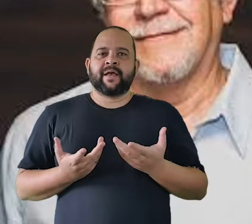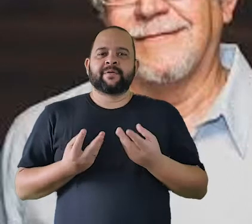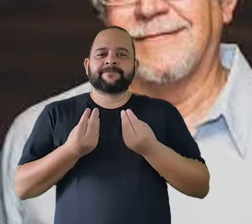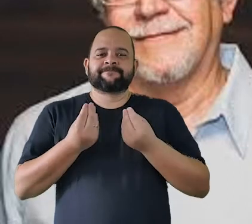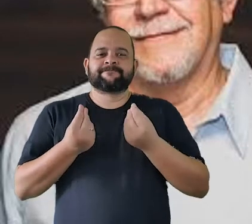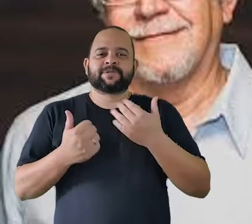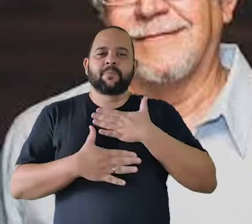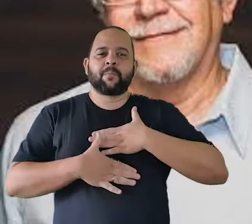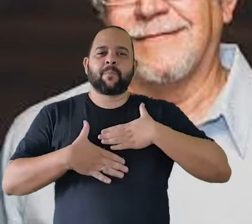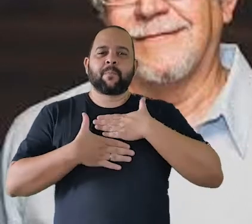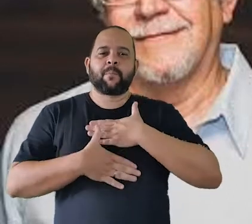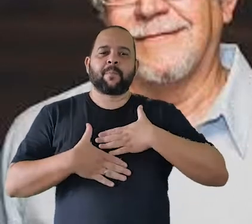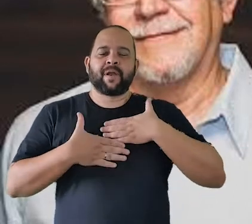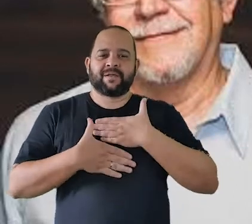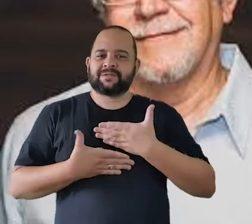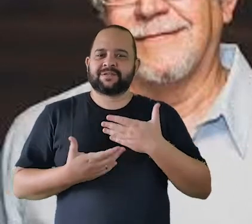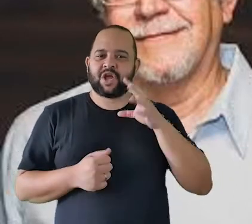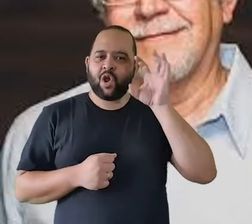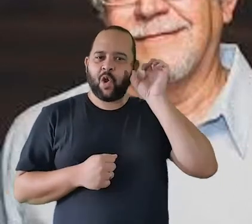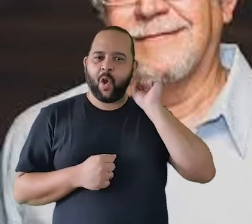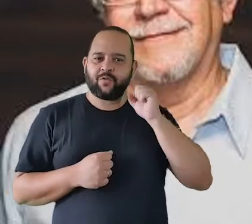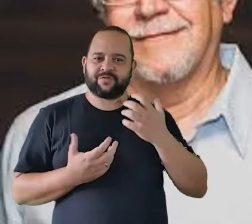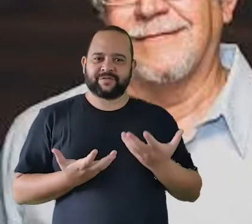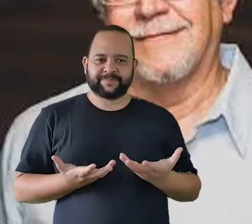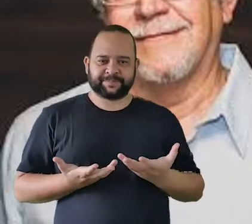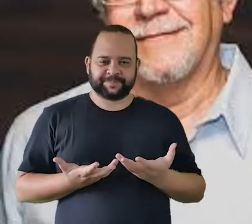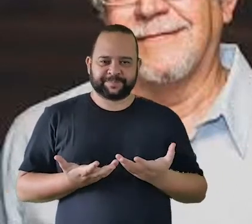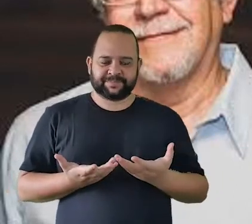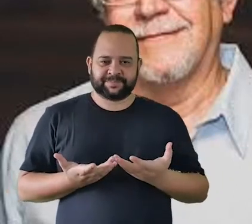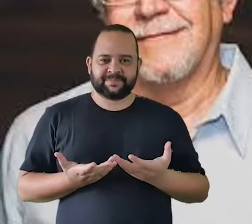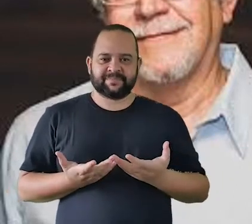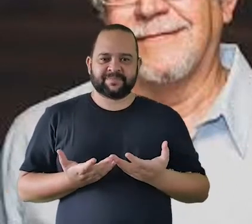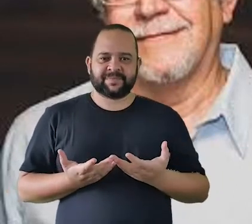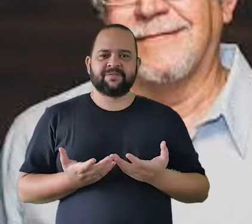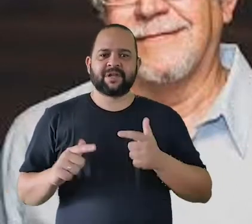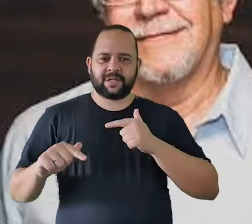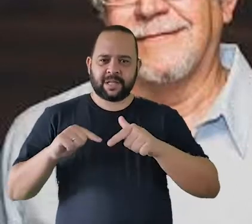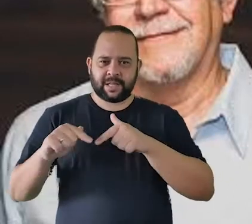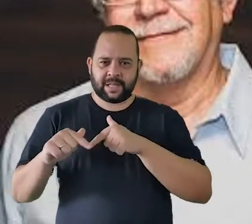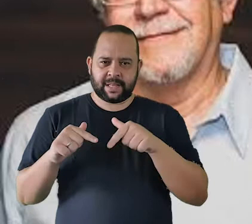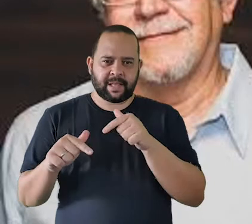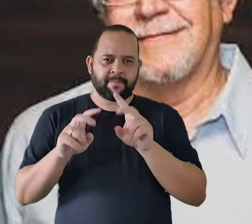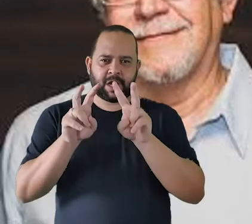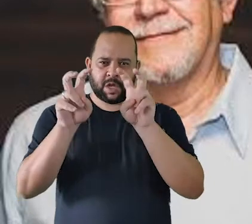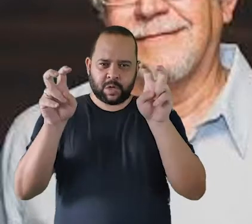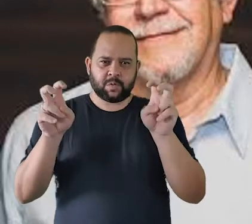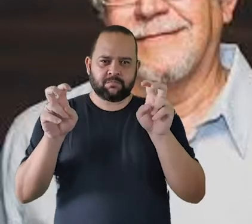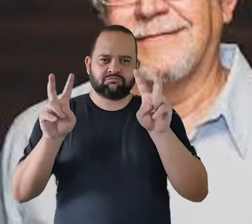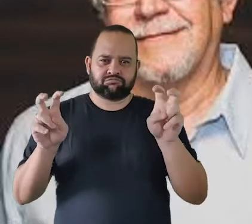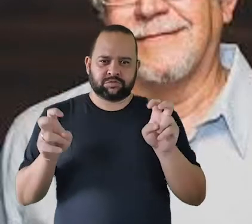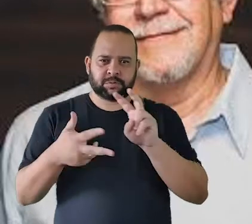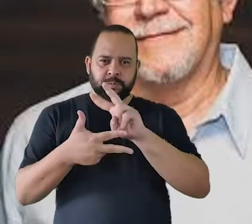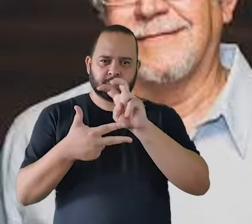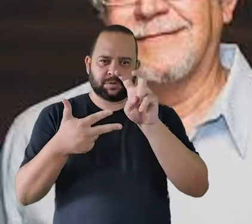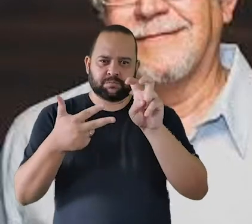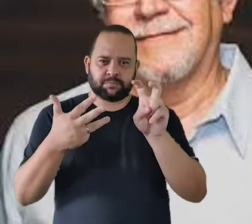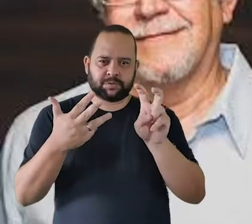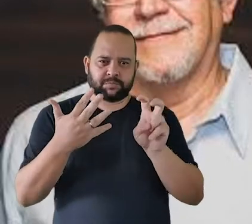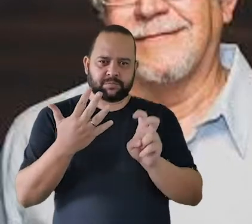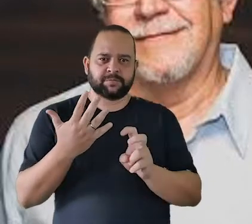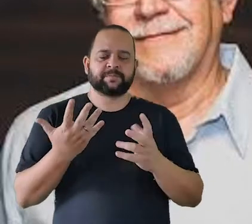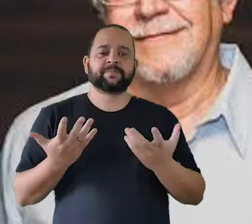audível, muito prazerosa de se ouvir. Então, ele trabalha com temas que, se a gente não pode dizer